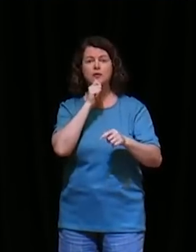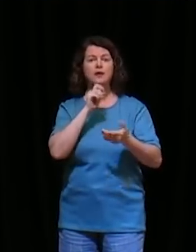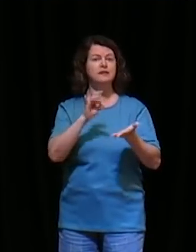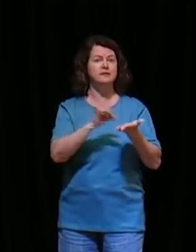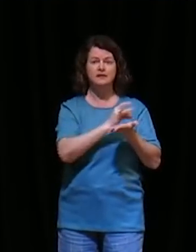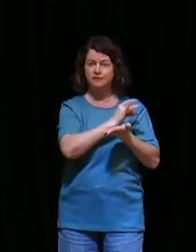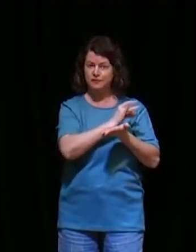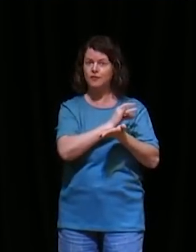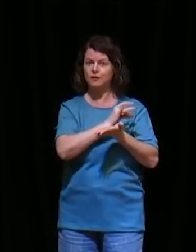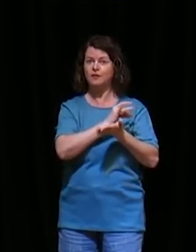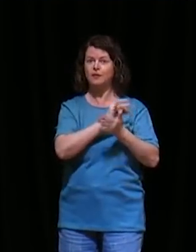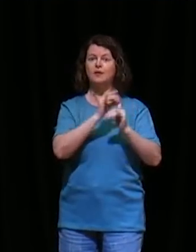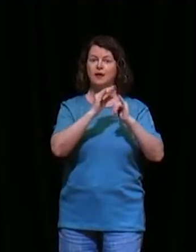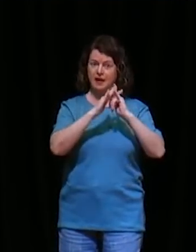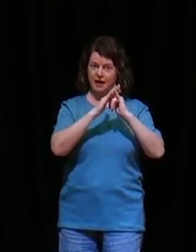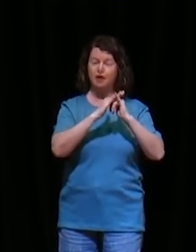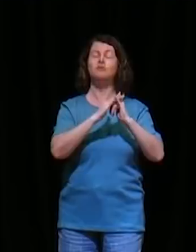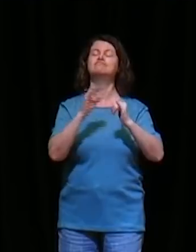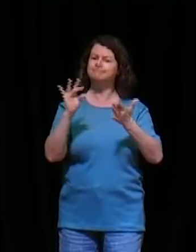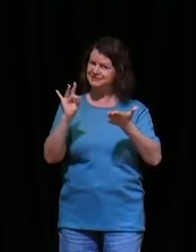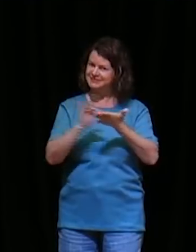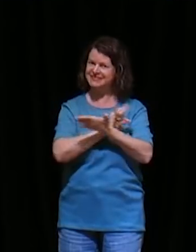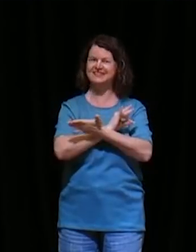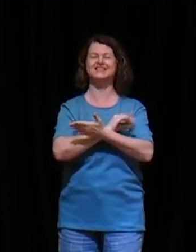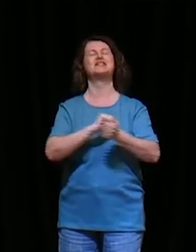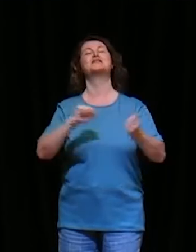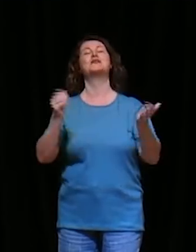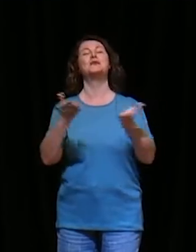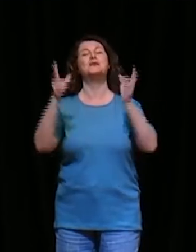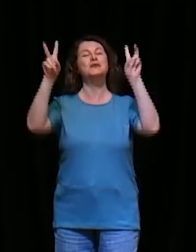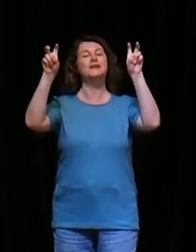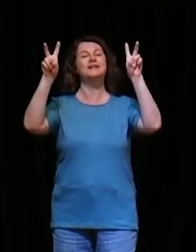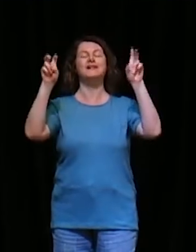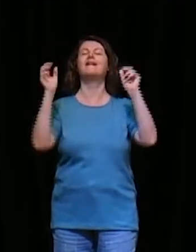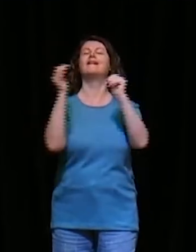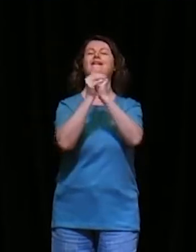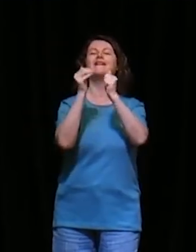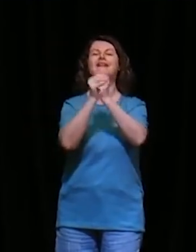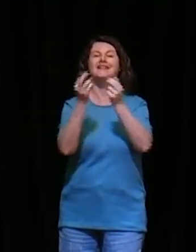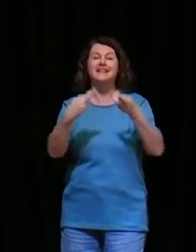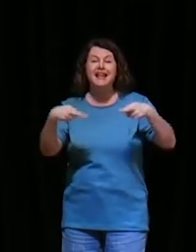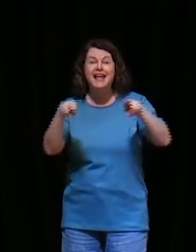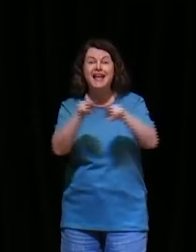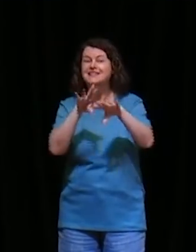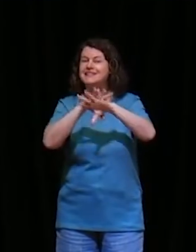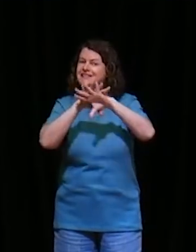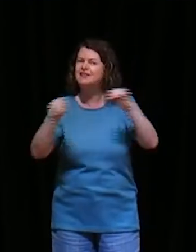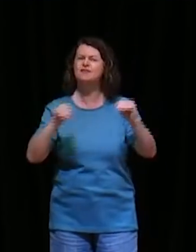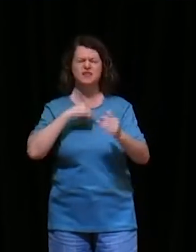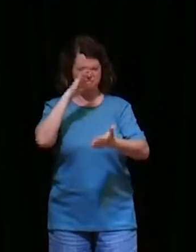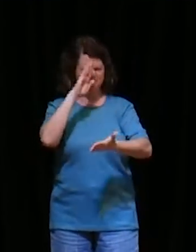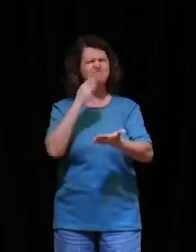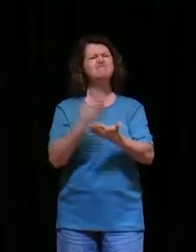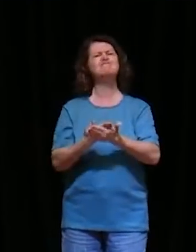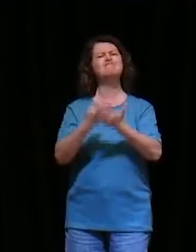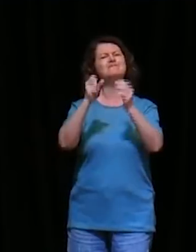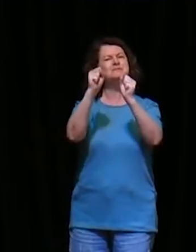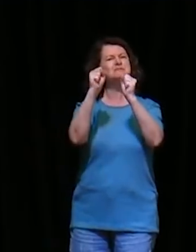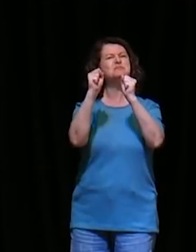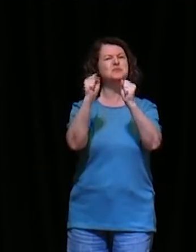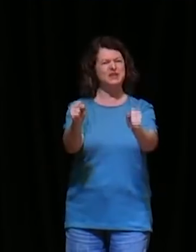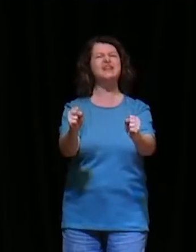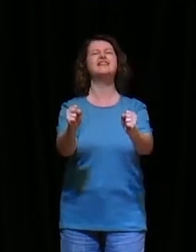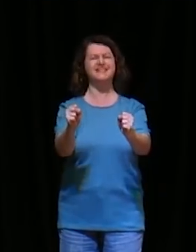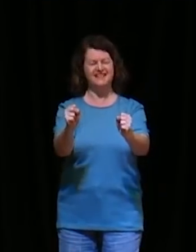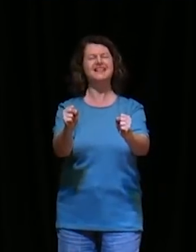Hoje nós vamos falar sobre oração de restauração. Eu creio no poder da oração. Nós estamos